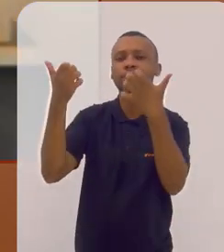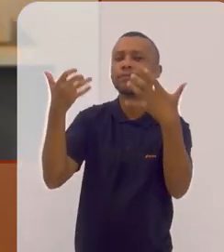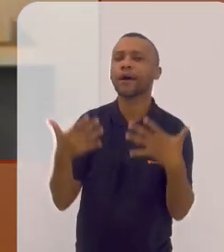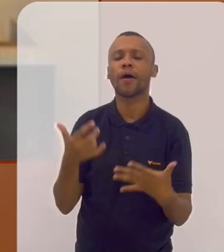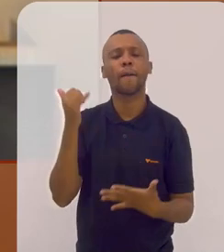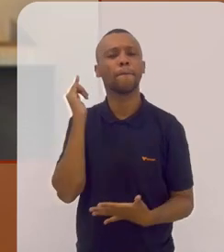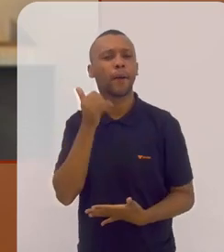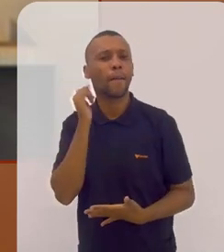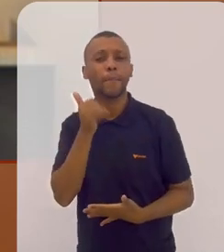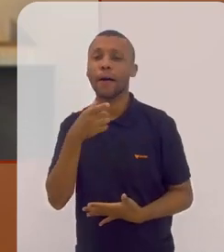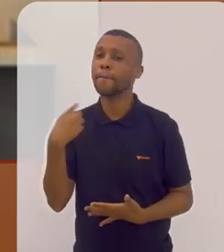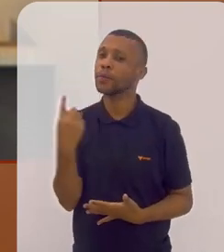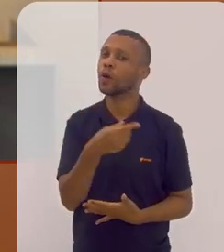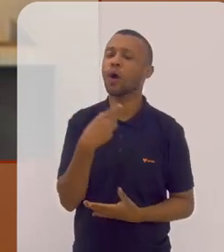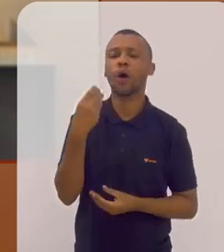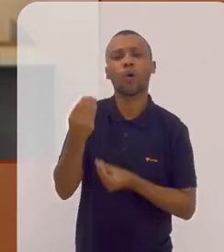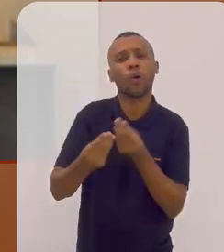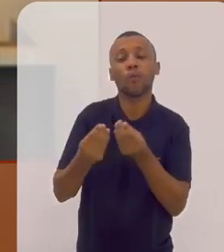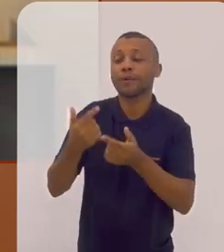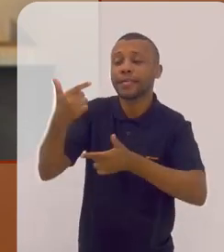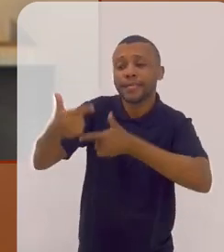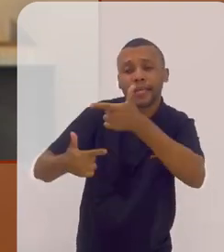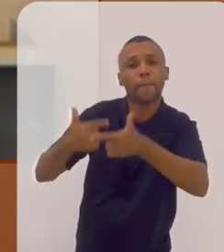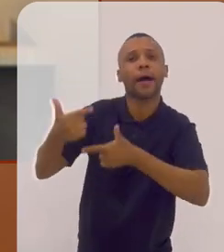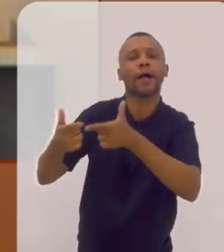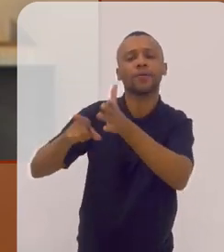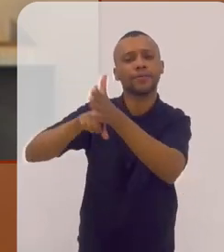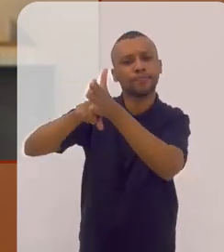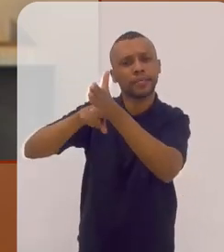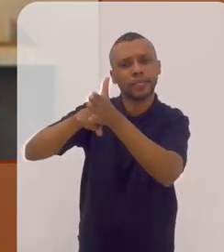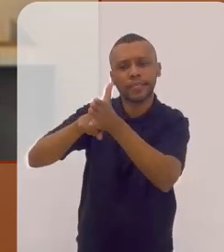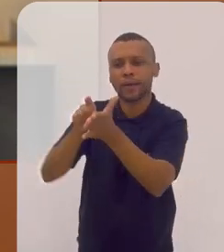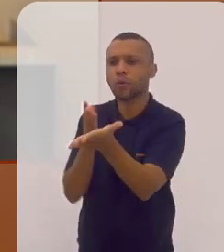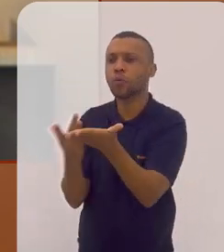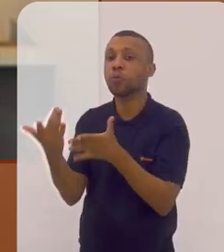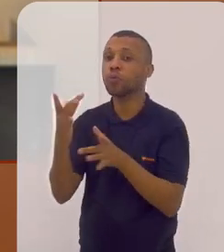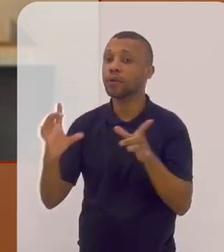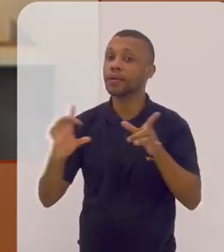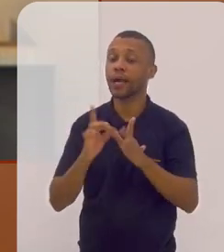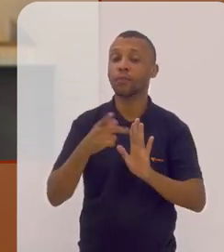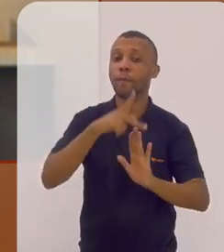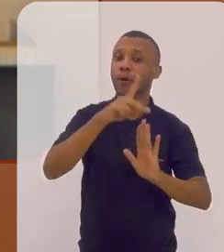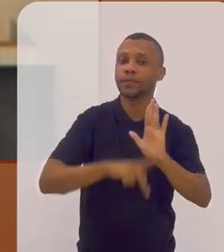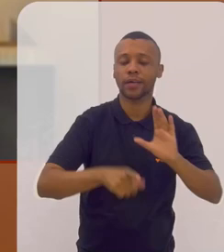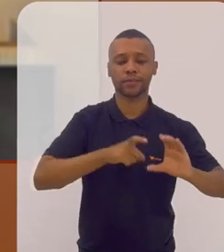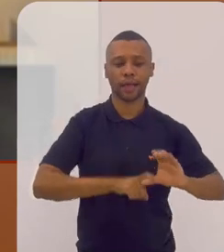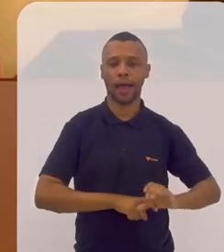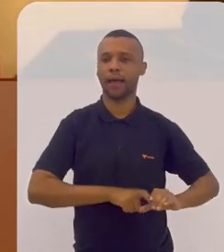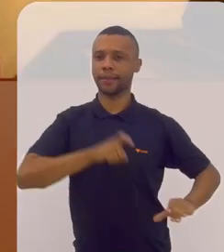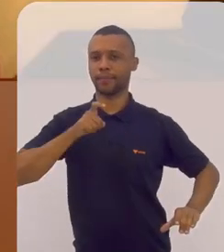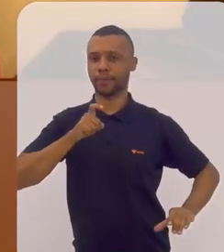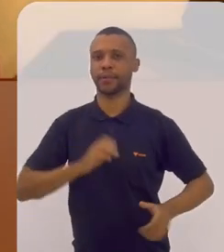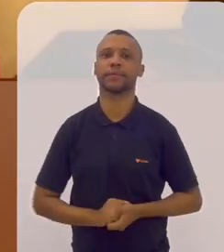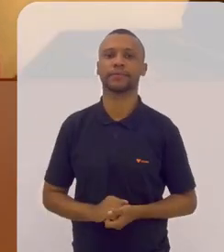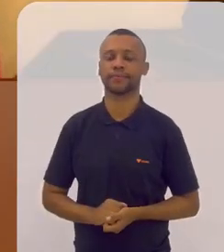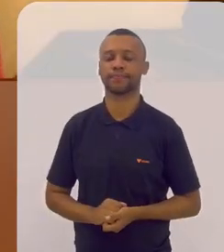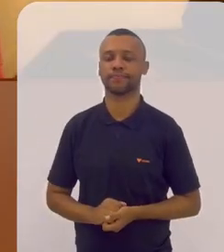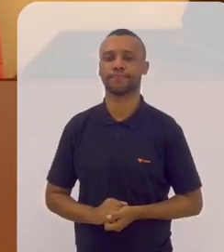eu queria que você contasse para a gente como foi esse trabalho de pesquisa para o projeto da independência.